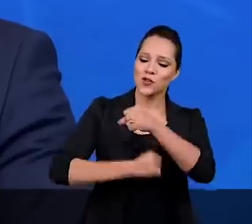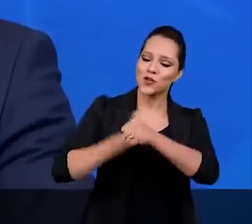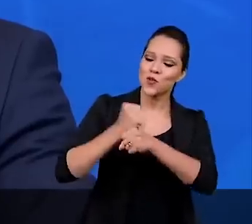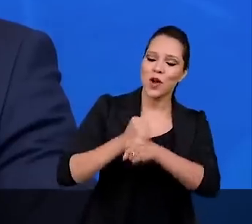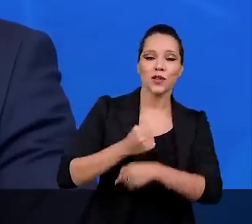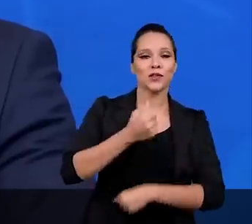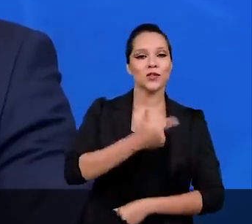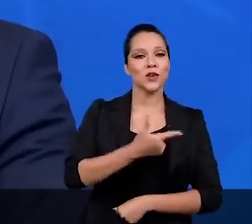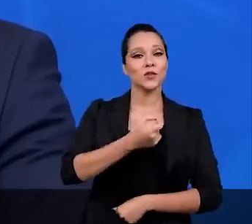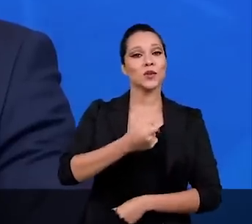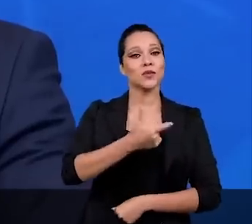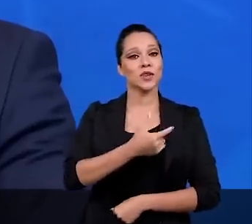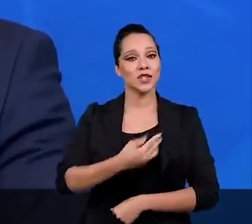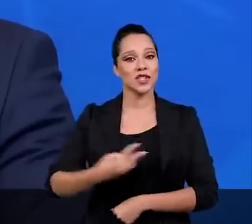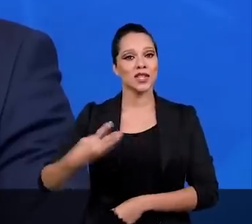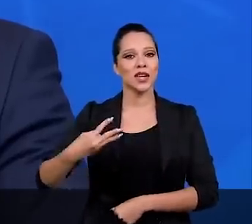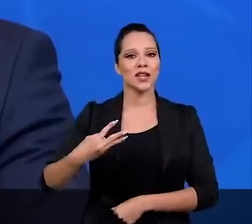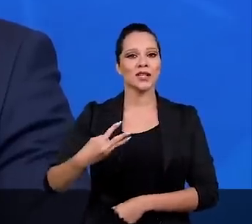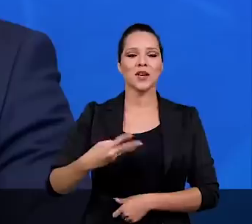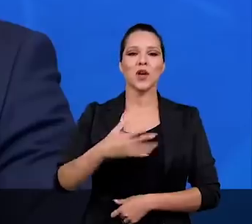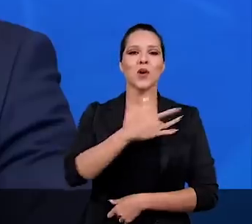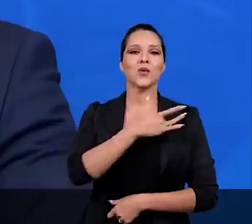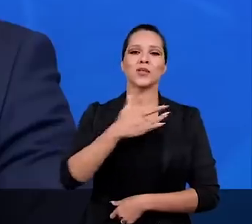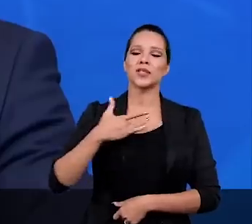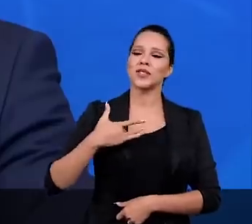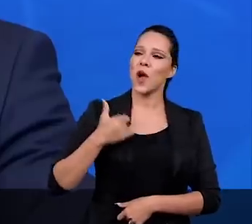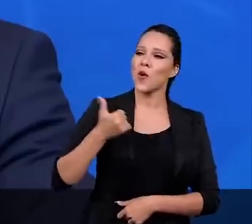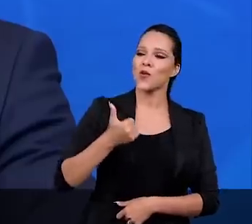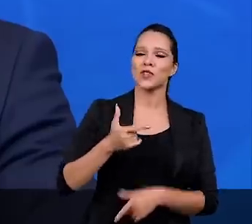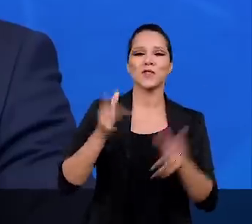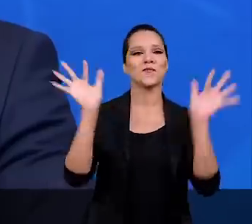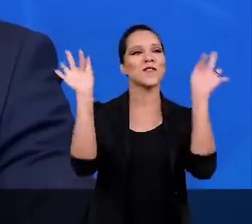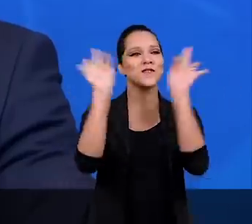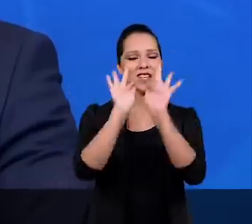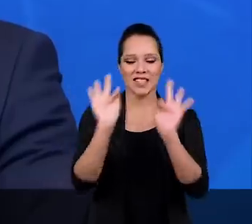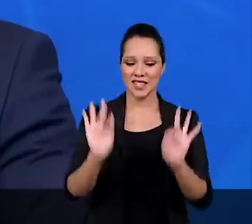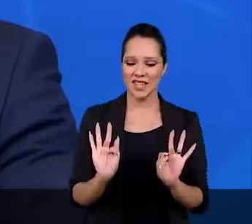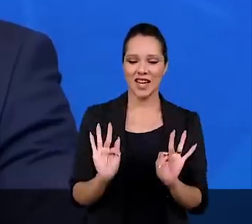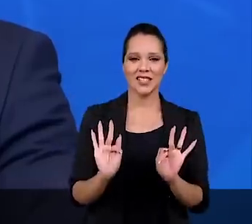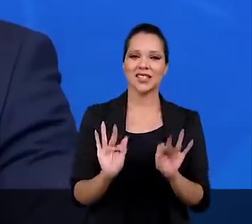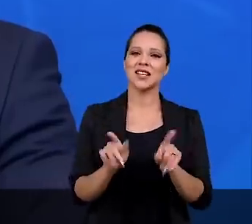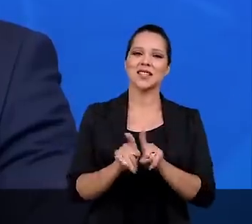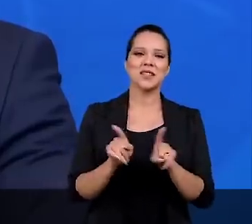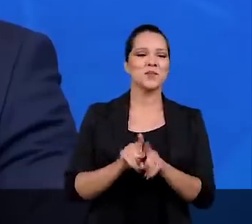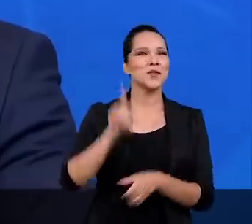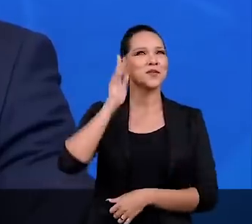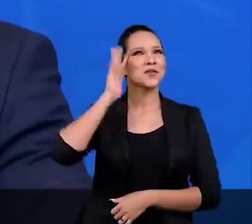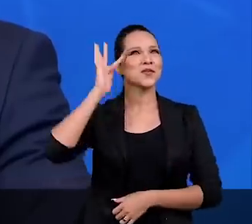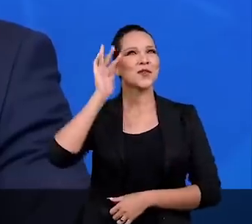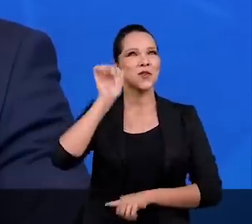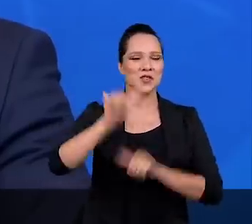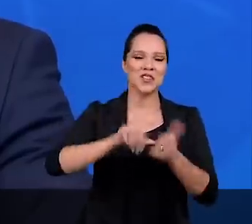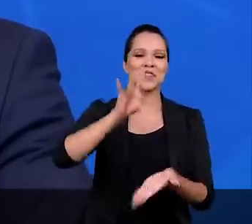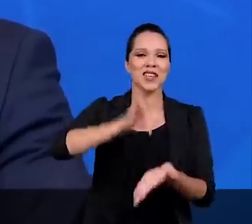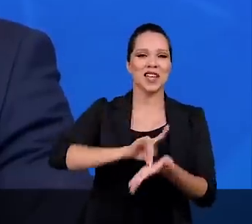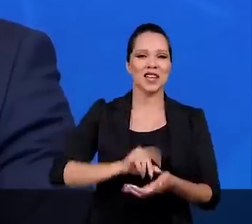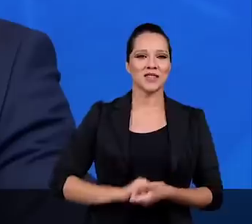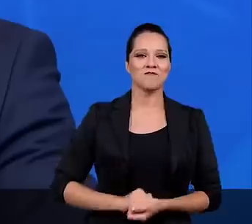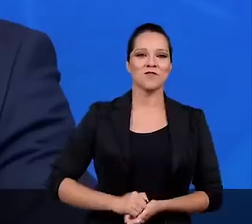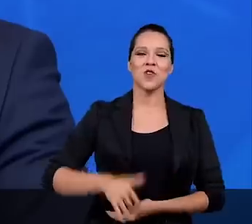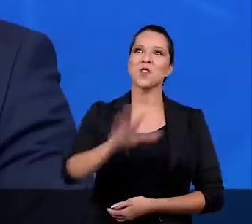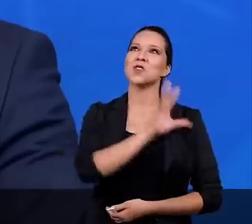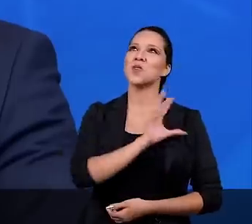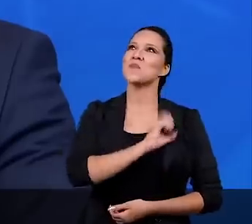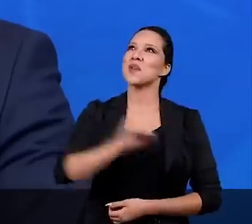ano de 2023, pleno de saúde, felicidades e muitas realizações. Que o nosso